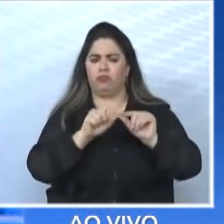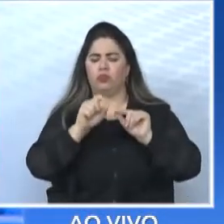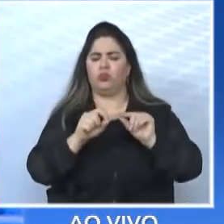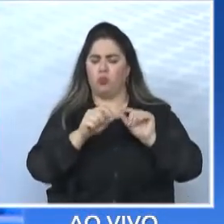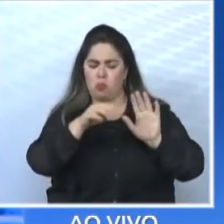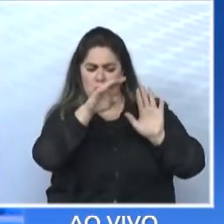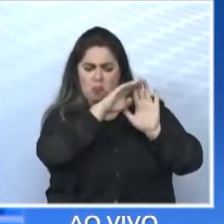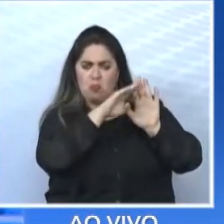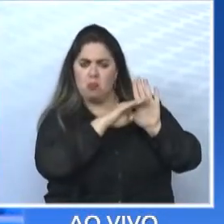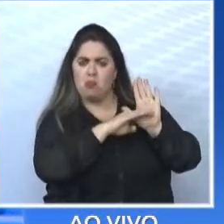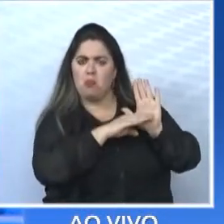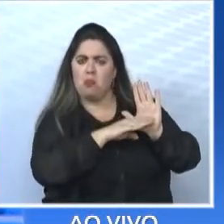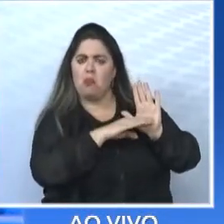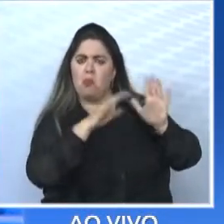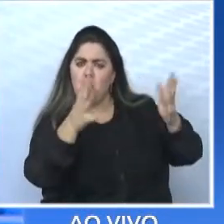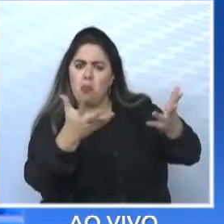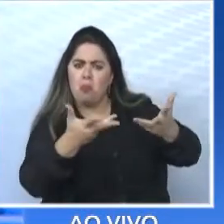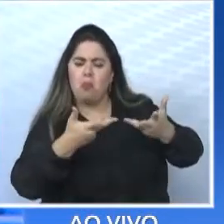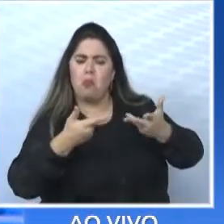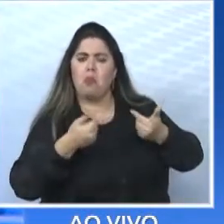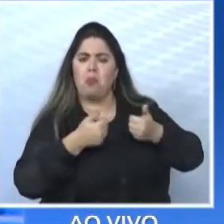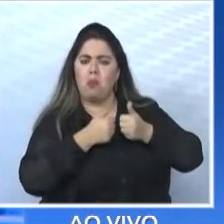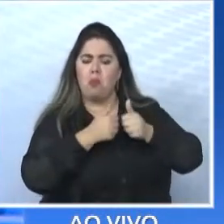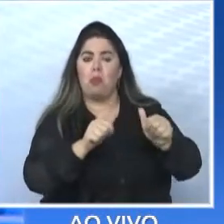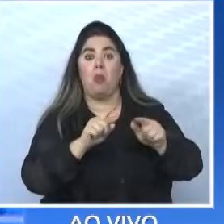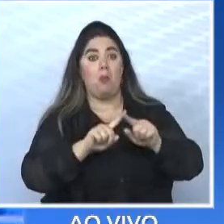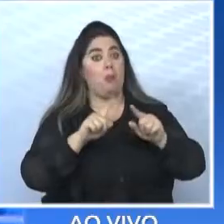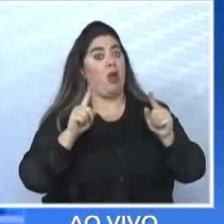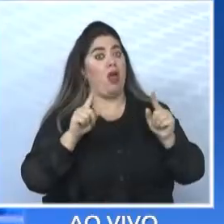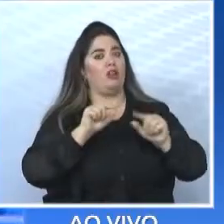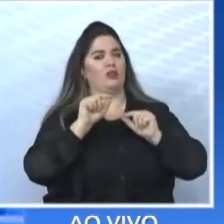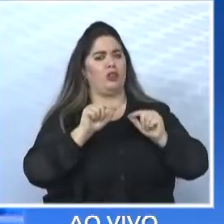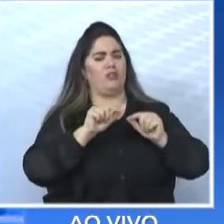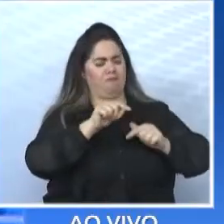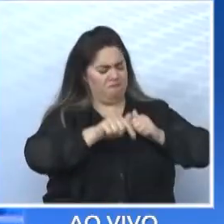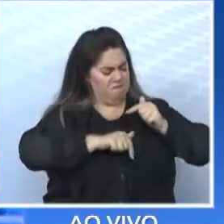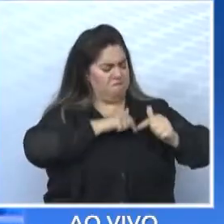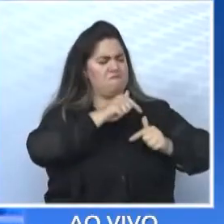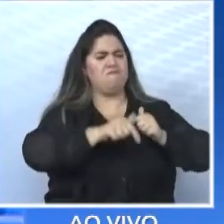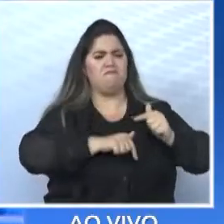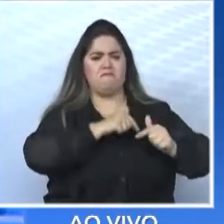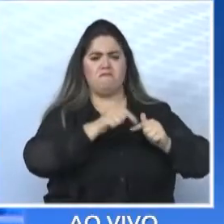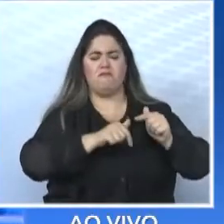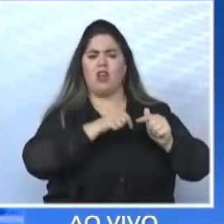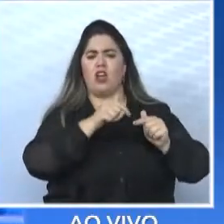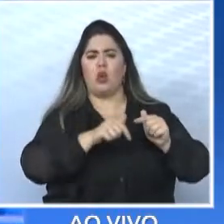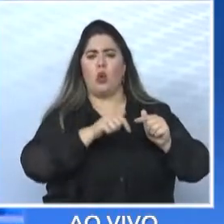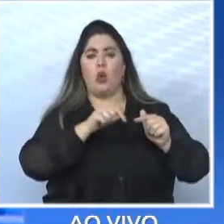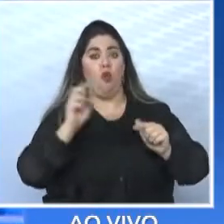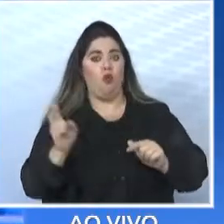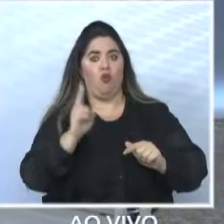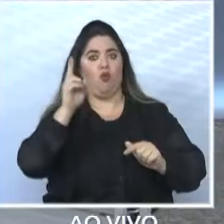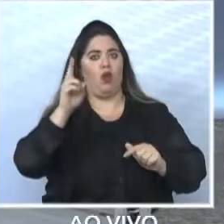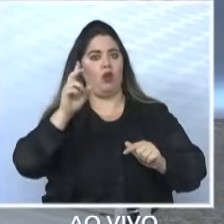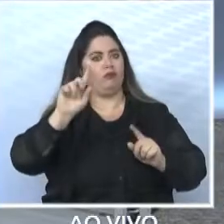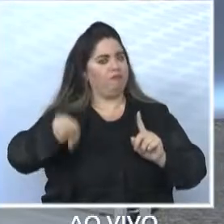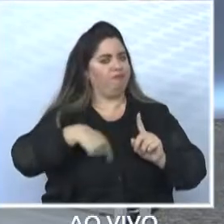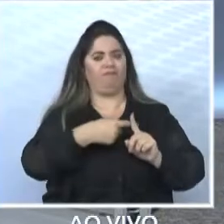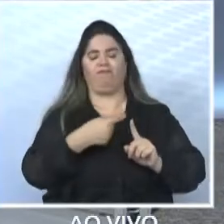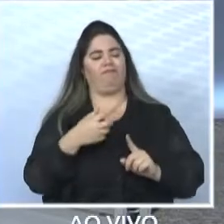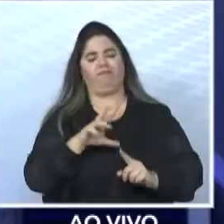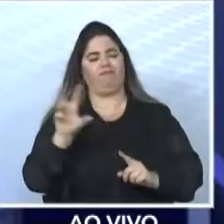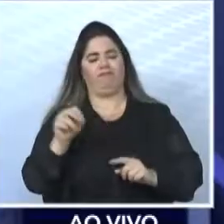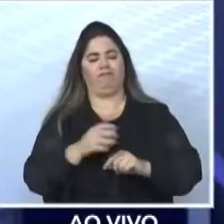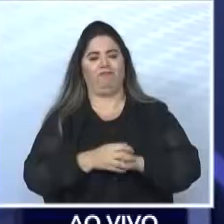melhoria do transporte, mas a gente vai trabalhar firmemente para não aumentar a tarifa em Franca. Alexandre Ferreira,